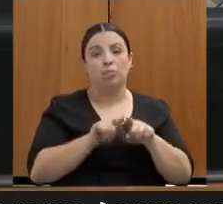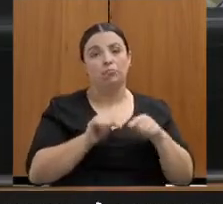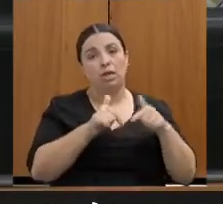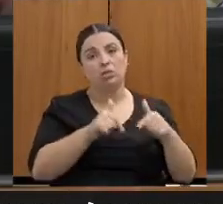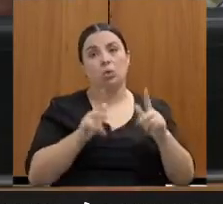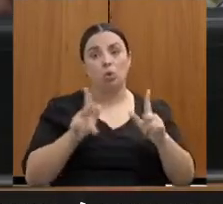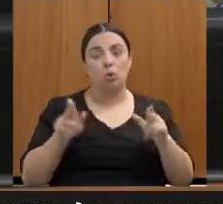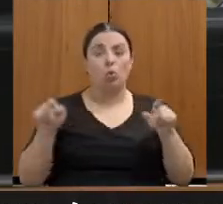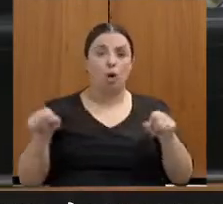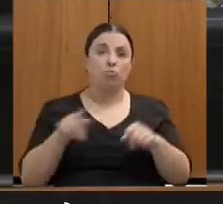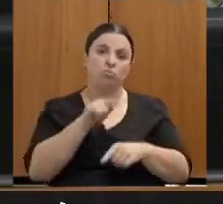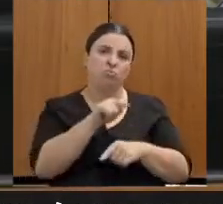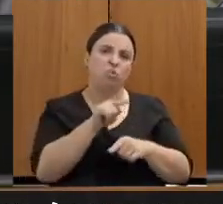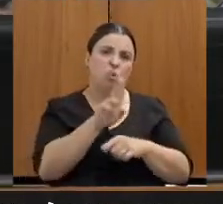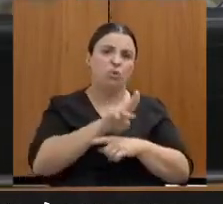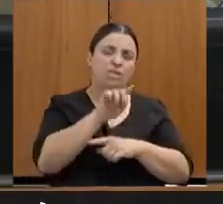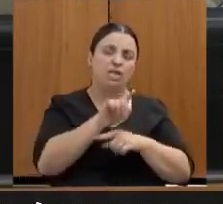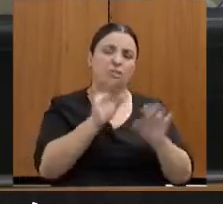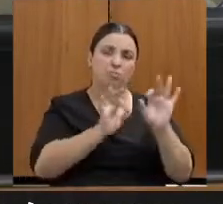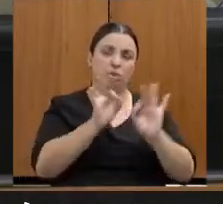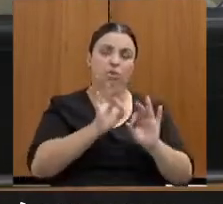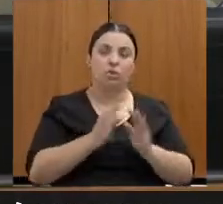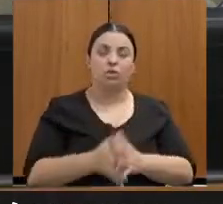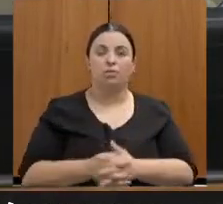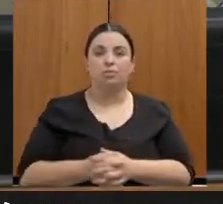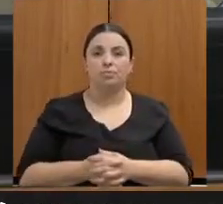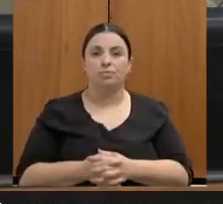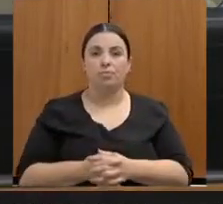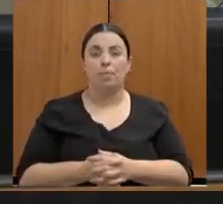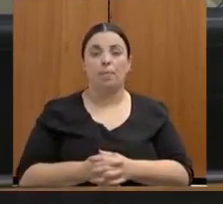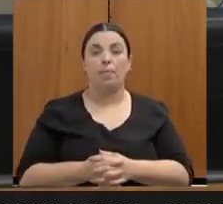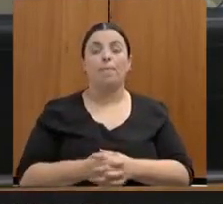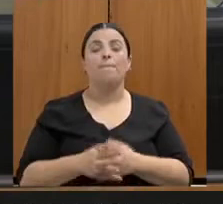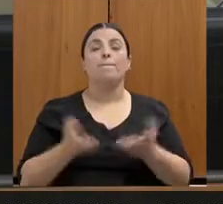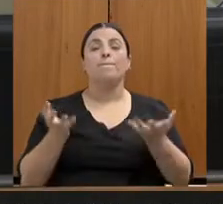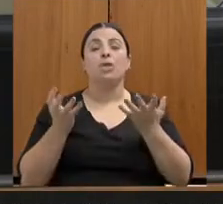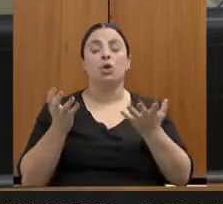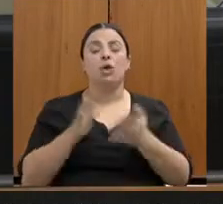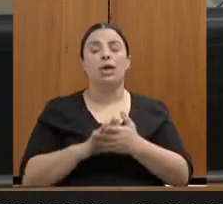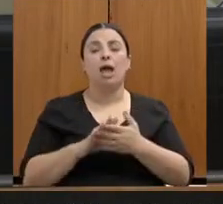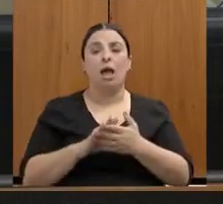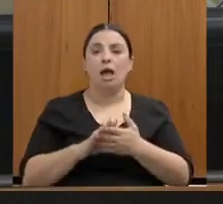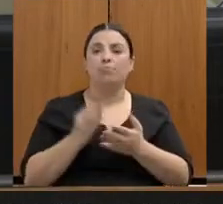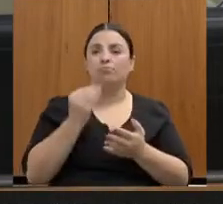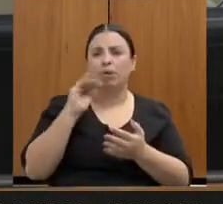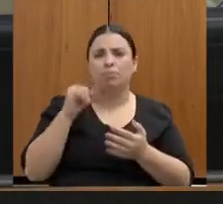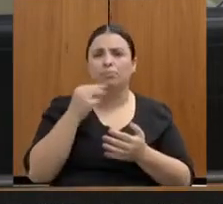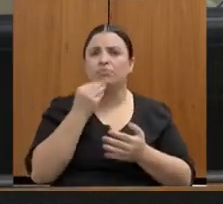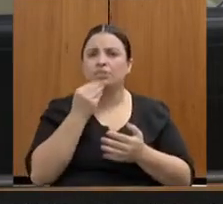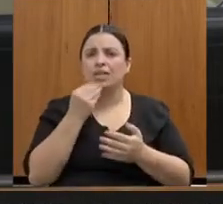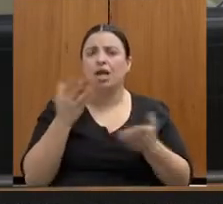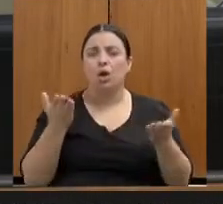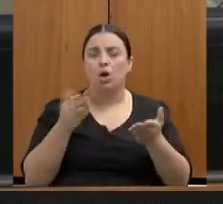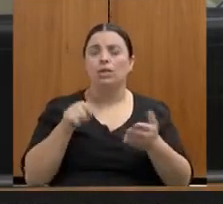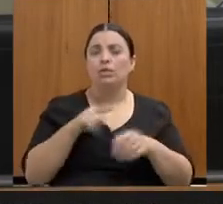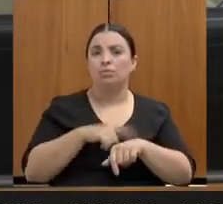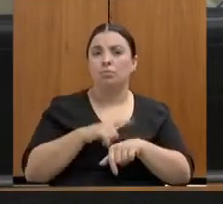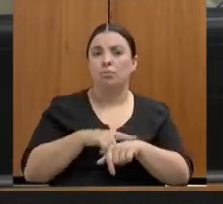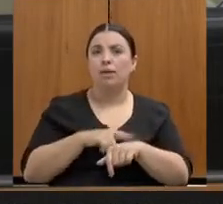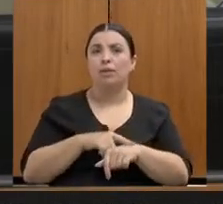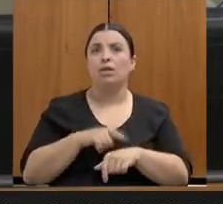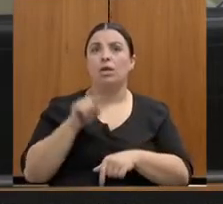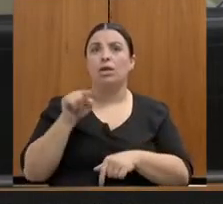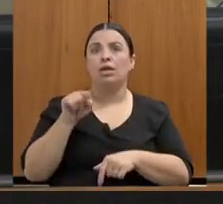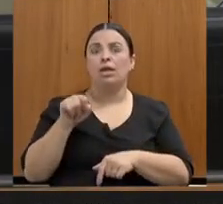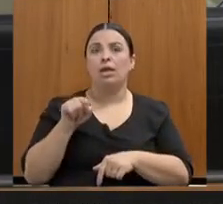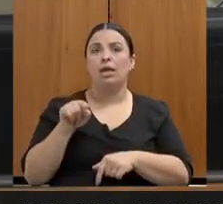Bom, eu quero aproveitar aqui o momento de escuta da Renata e já solicitar à equipe técnica aqui da casa a elaboração de